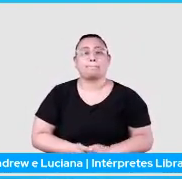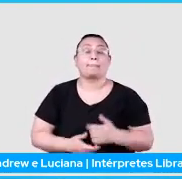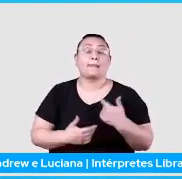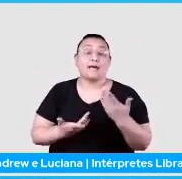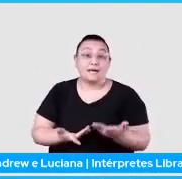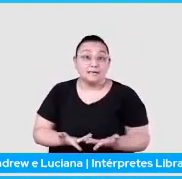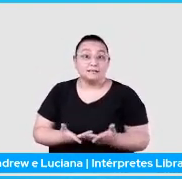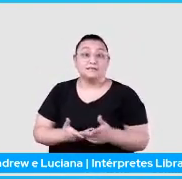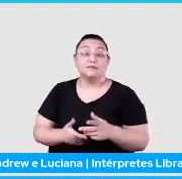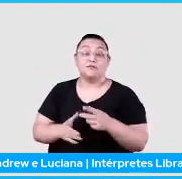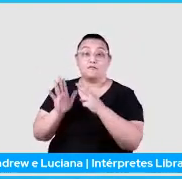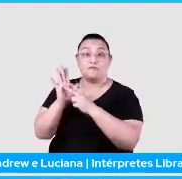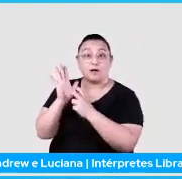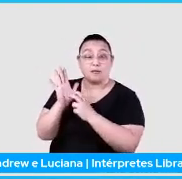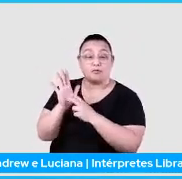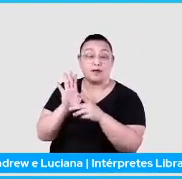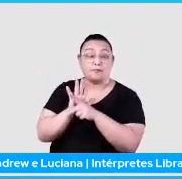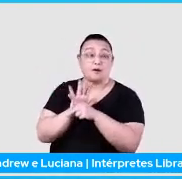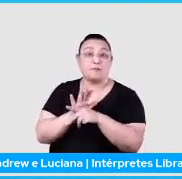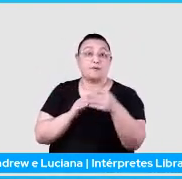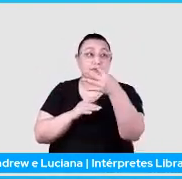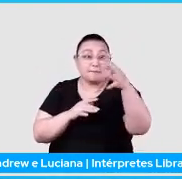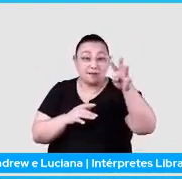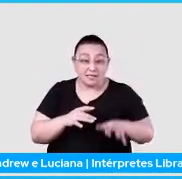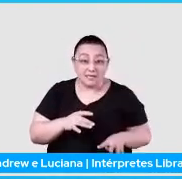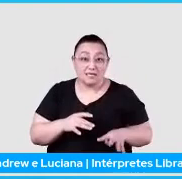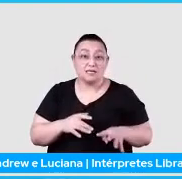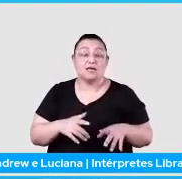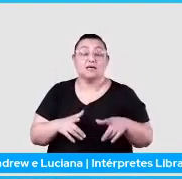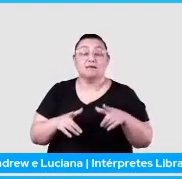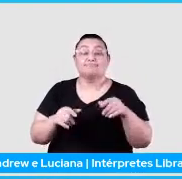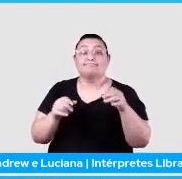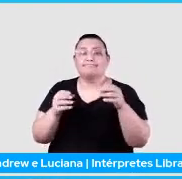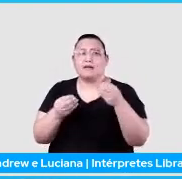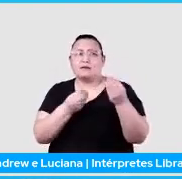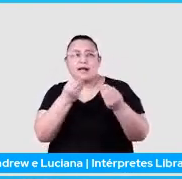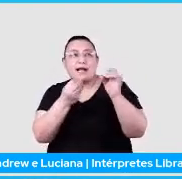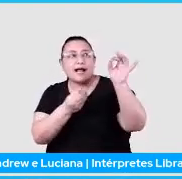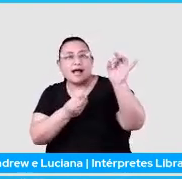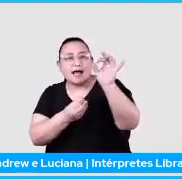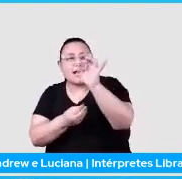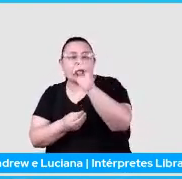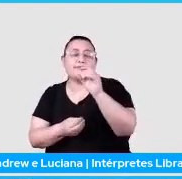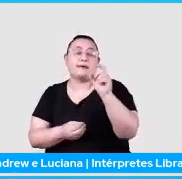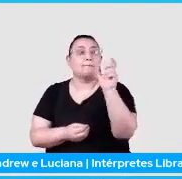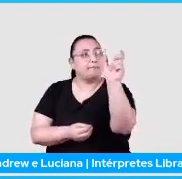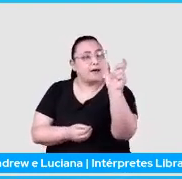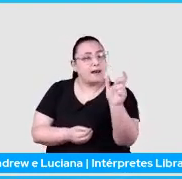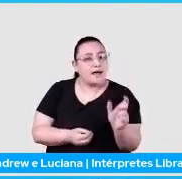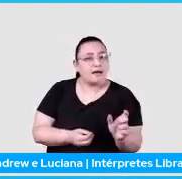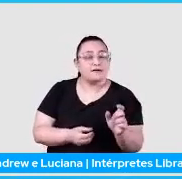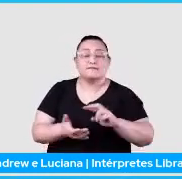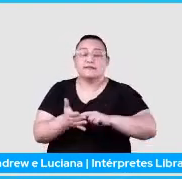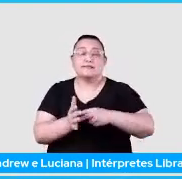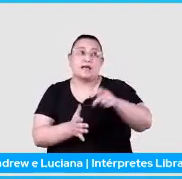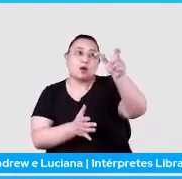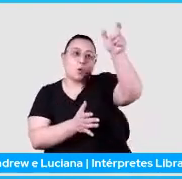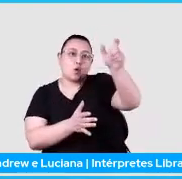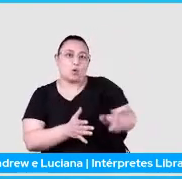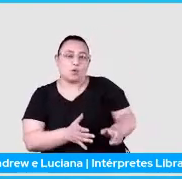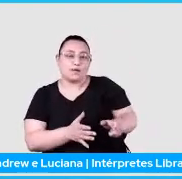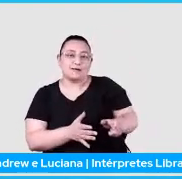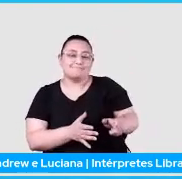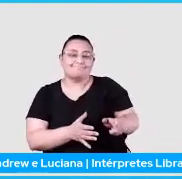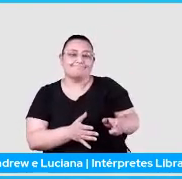vocabulário da tua planilhão de Excel, de tweets, cada palavra do teu vocabulário vai virar uma coluna da tua planilha.